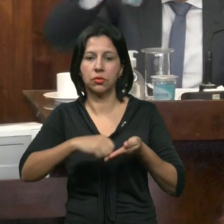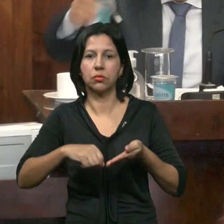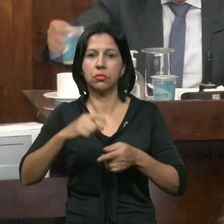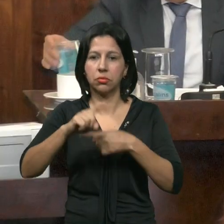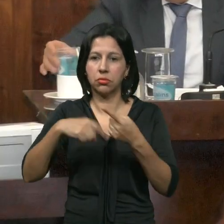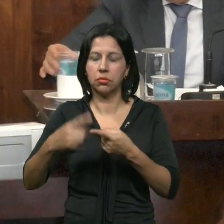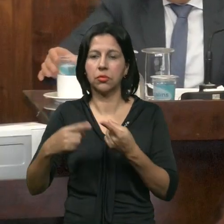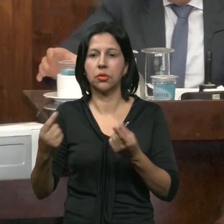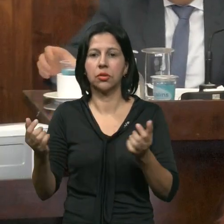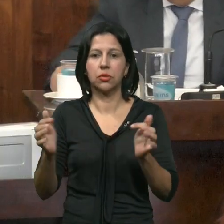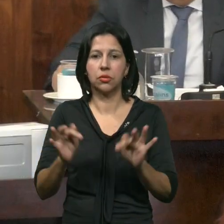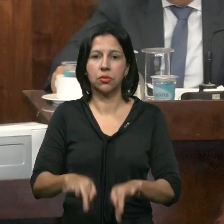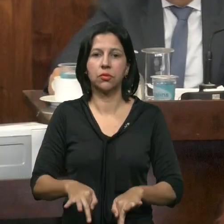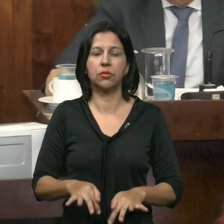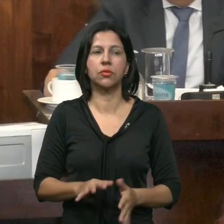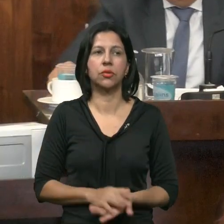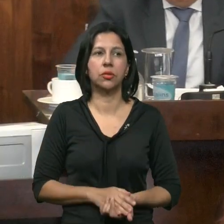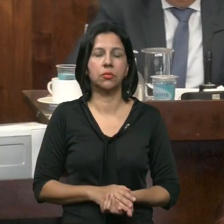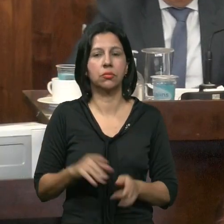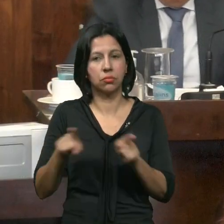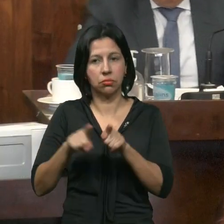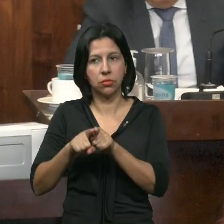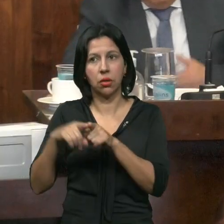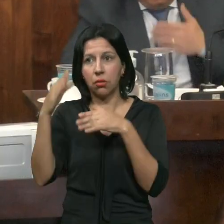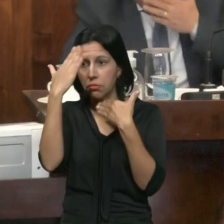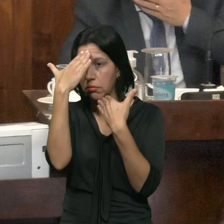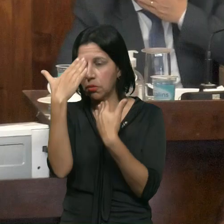Agradecer As palavras E